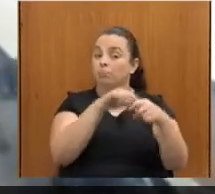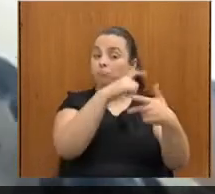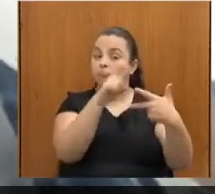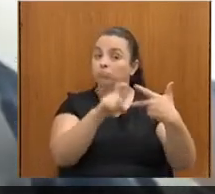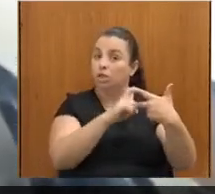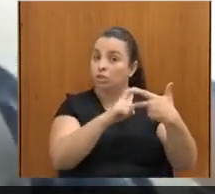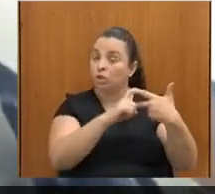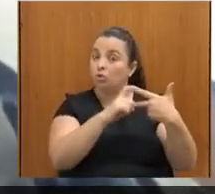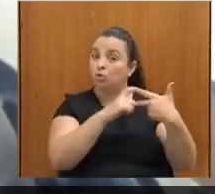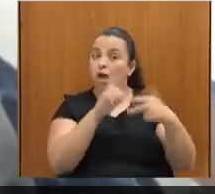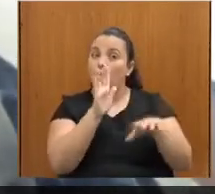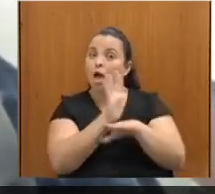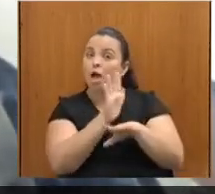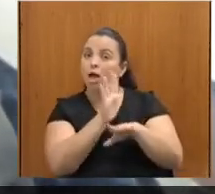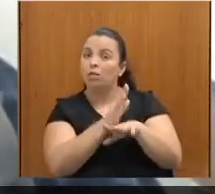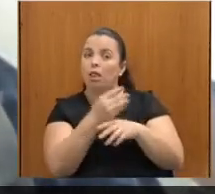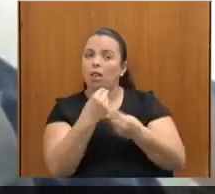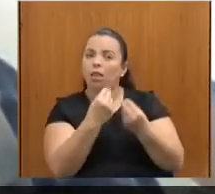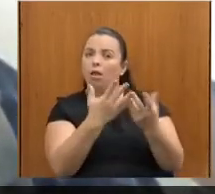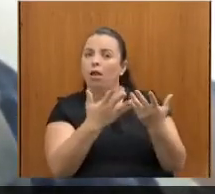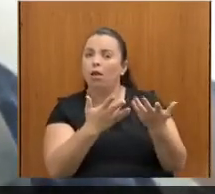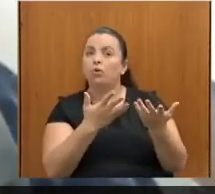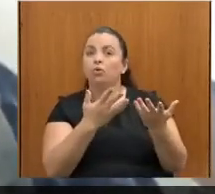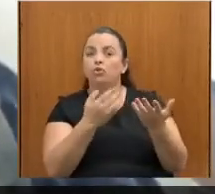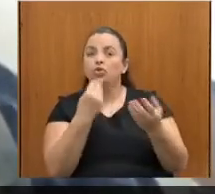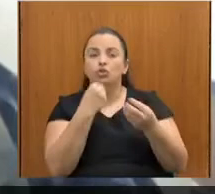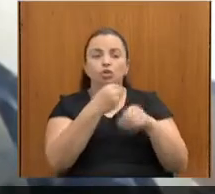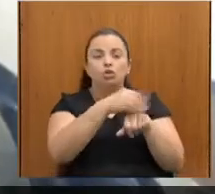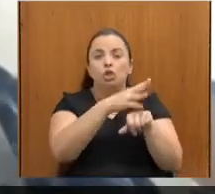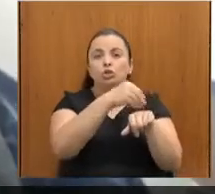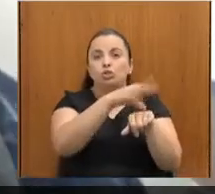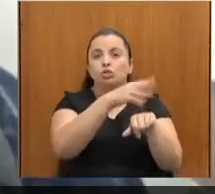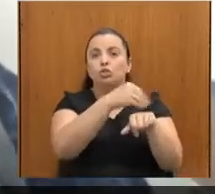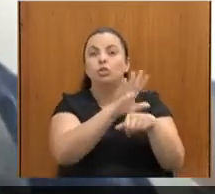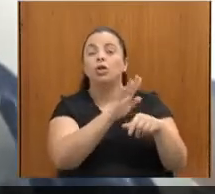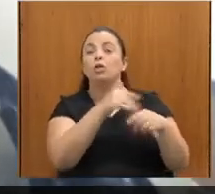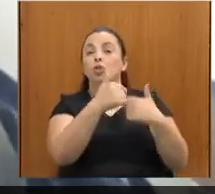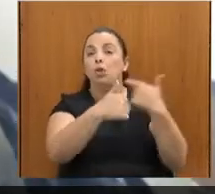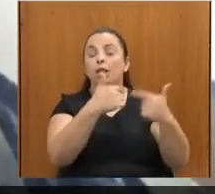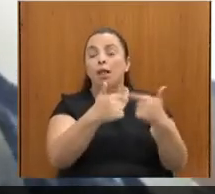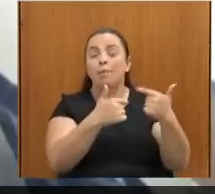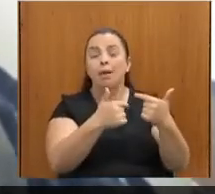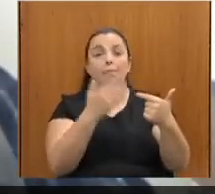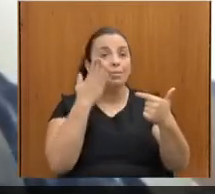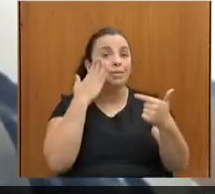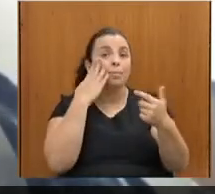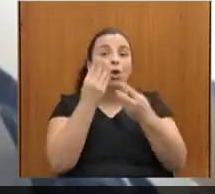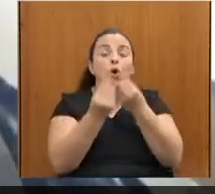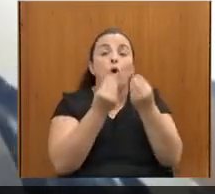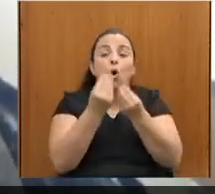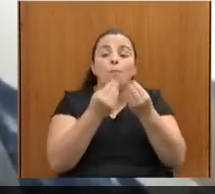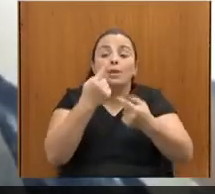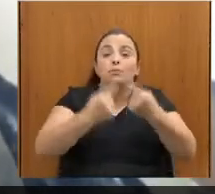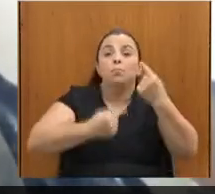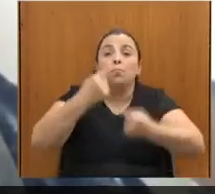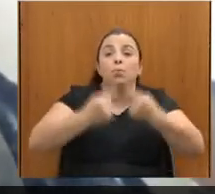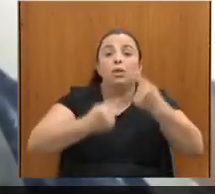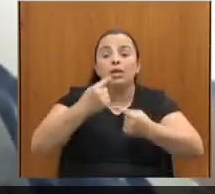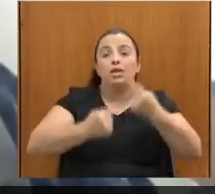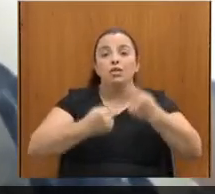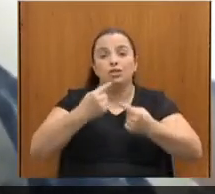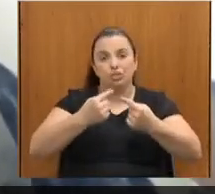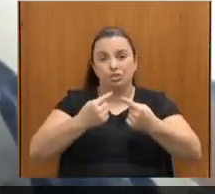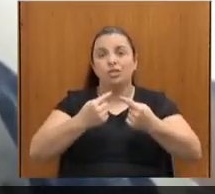aquele que é o que vai executar exatamente as políticas públicas para as pessoas com deficiência.